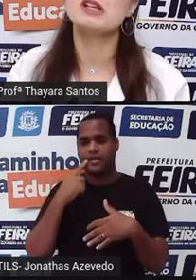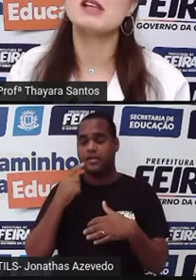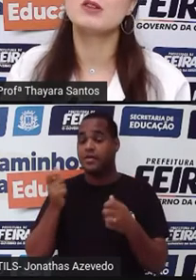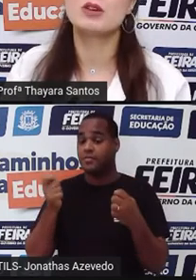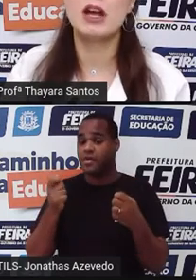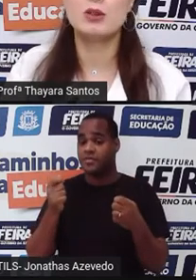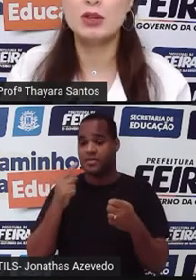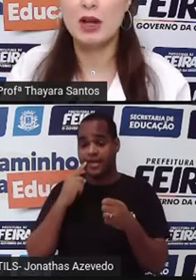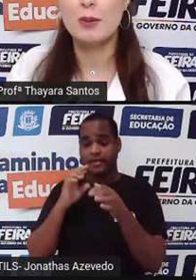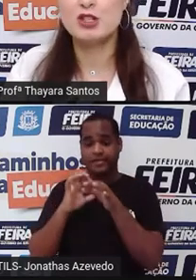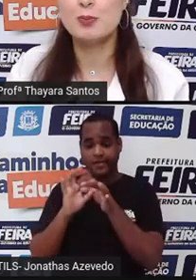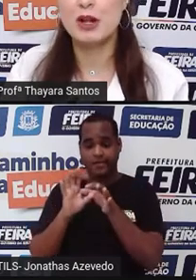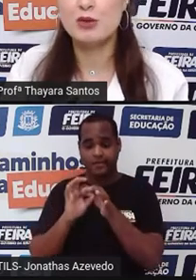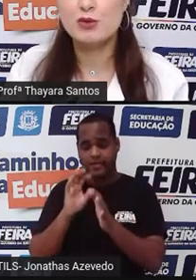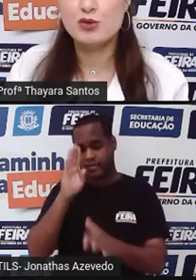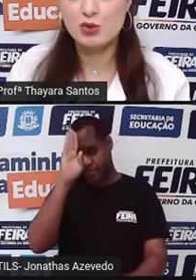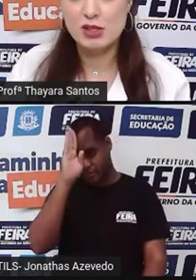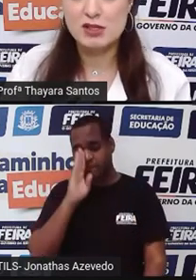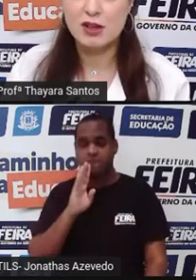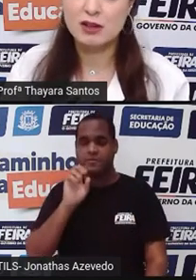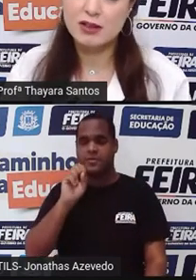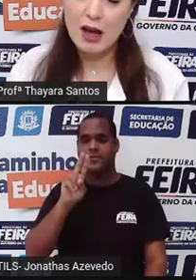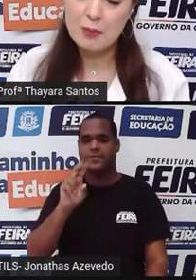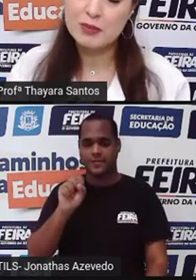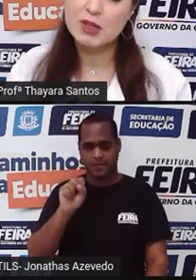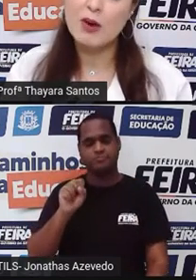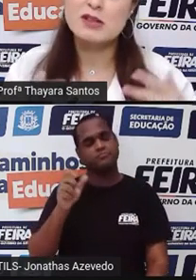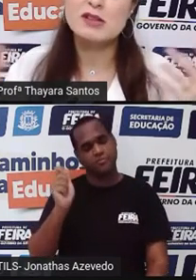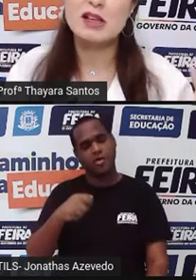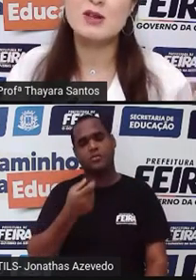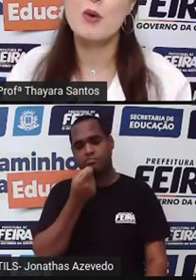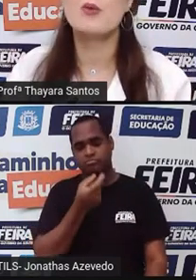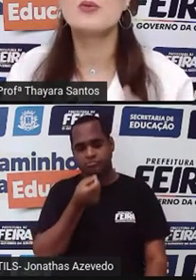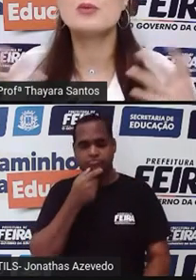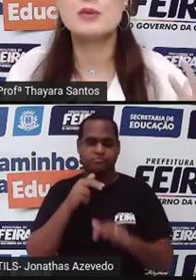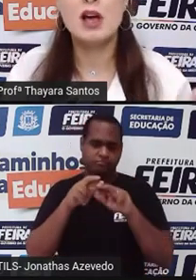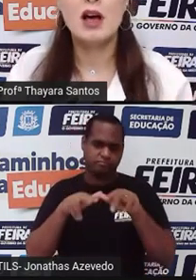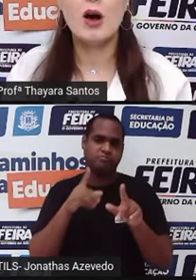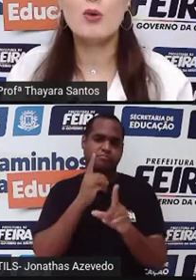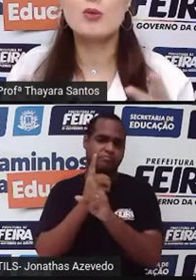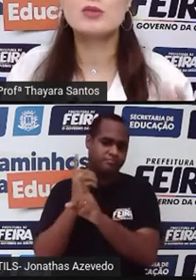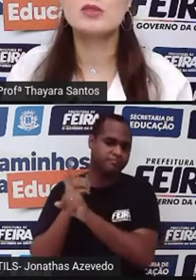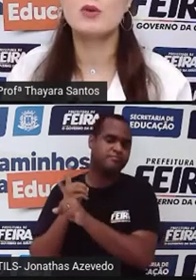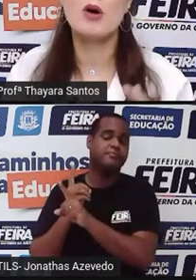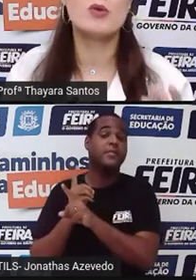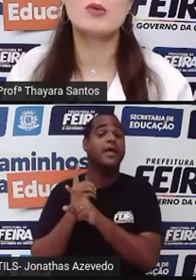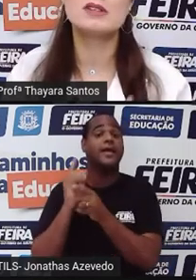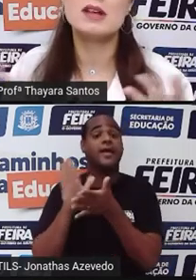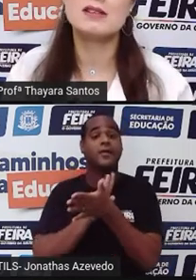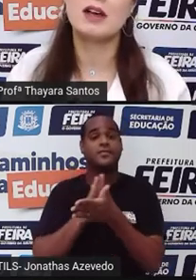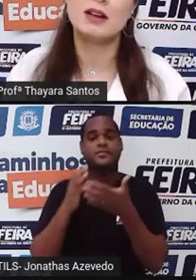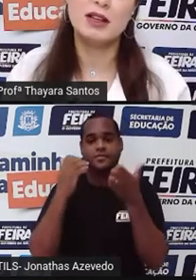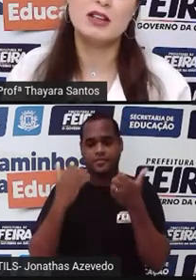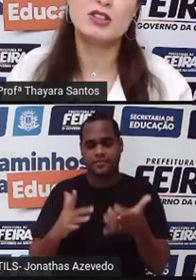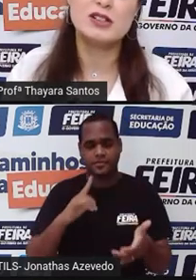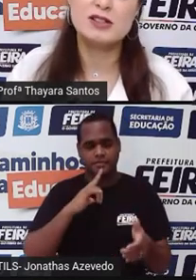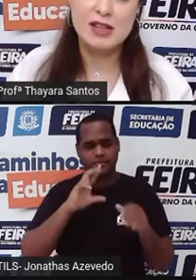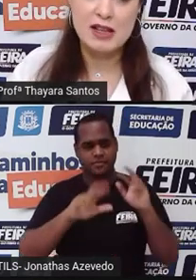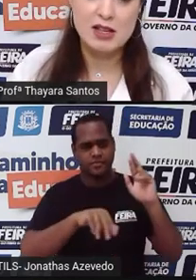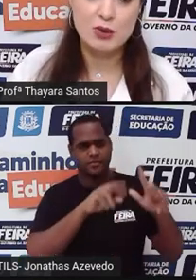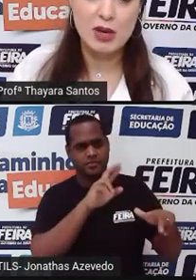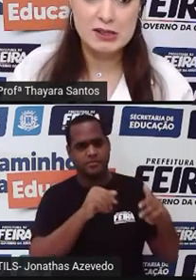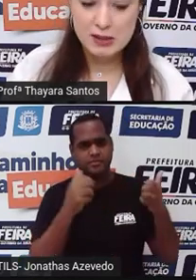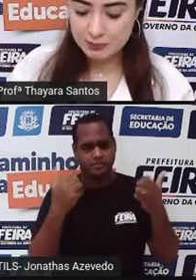disponibilizado gratuitamente pelo SUS, tá? Então, essas aí são algumas das características